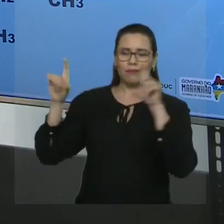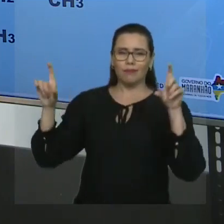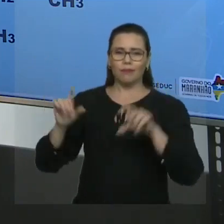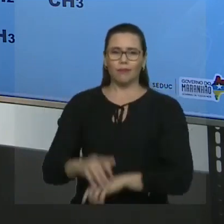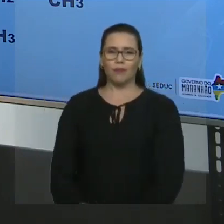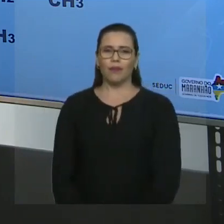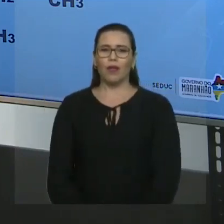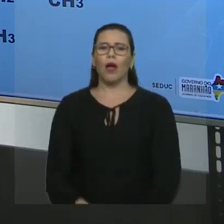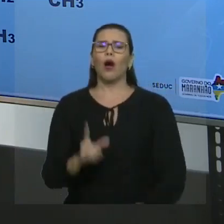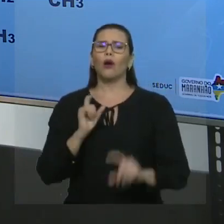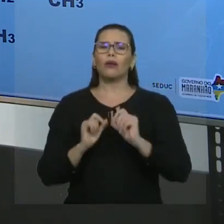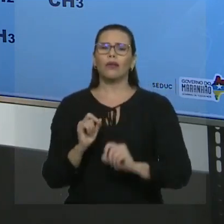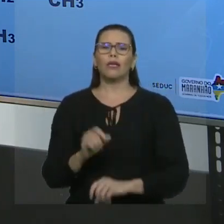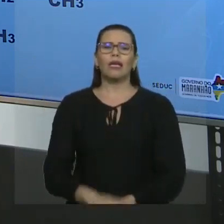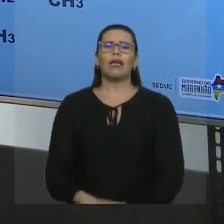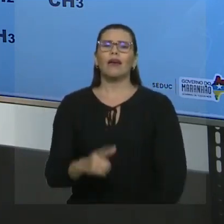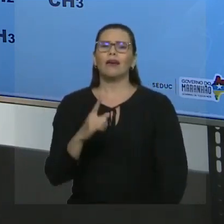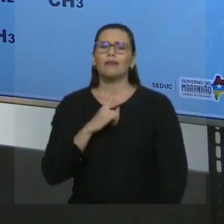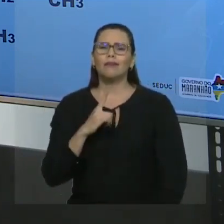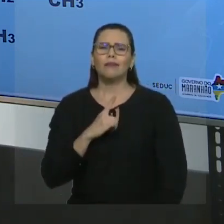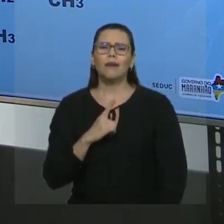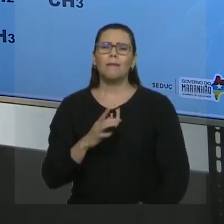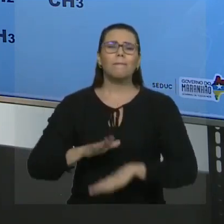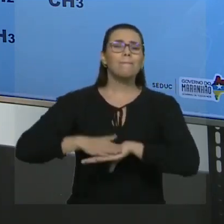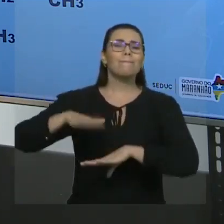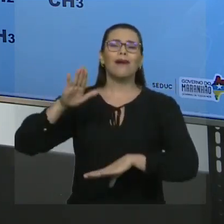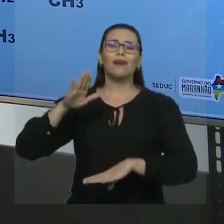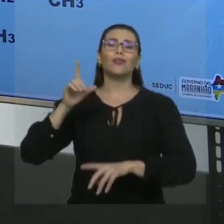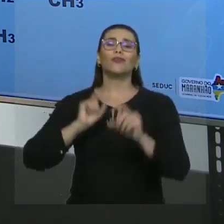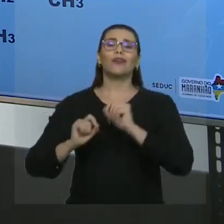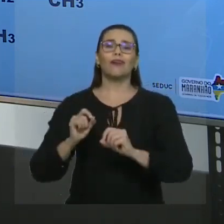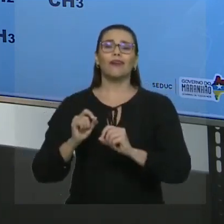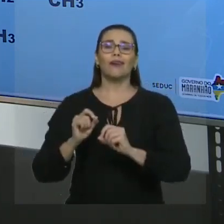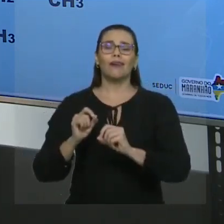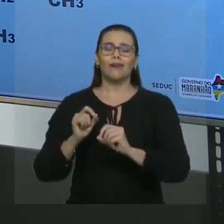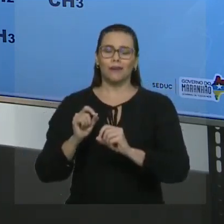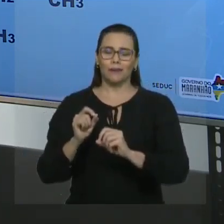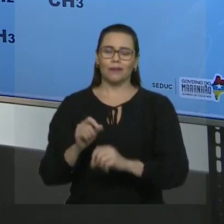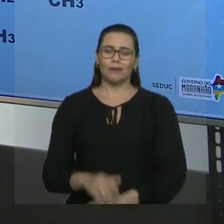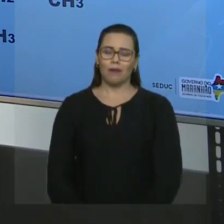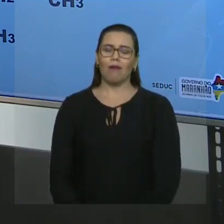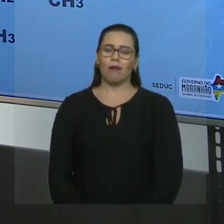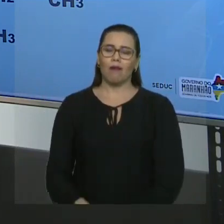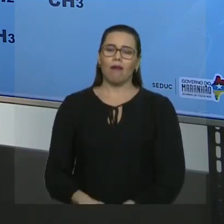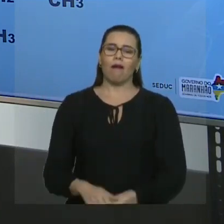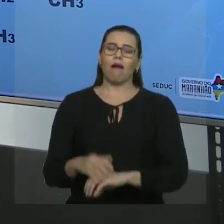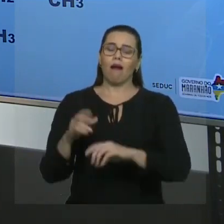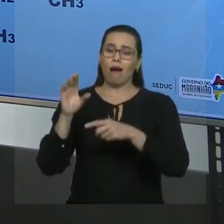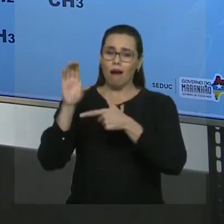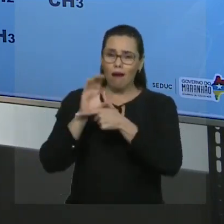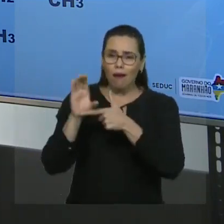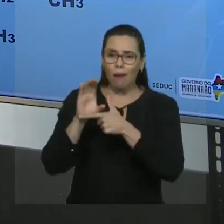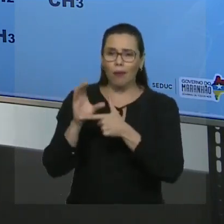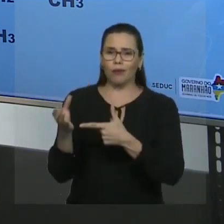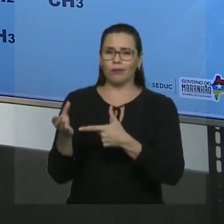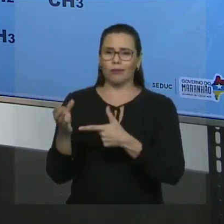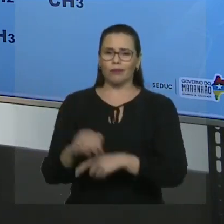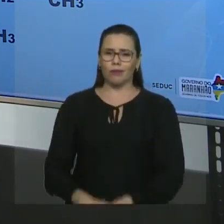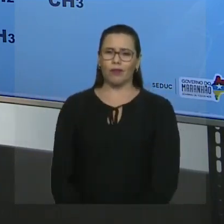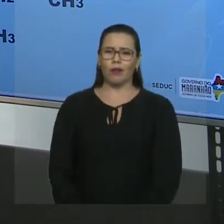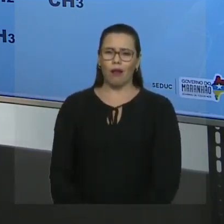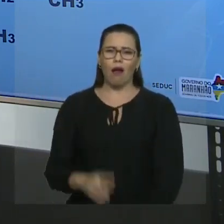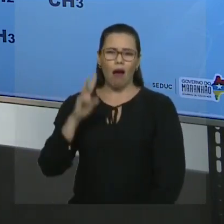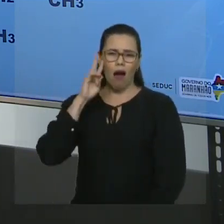a que apresenta a maior sequência de carbonos. Então, se você observar esta cadeia e perceber a